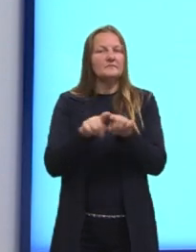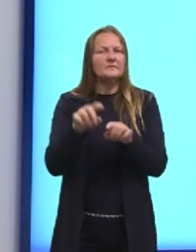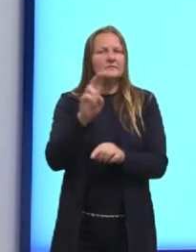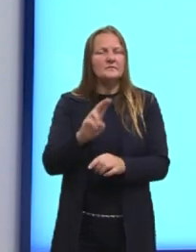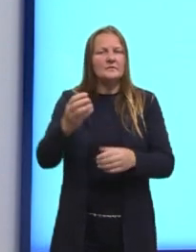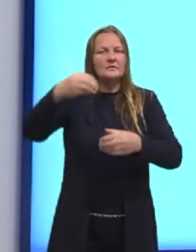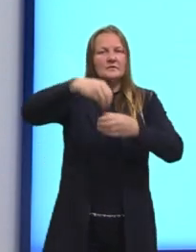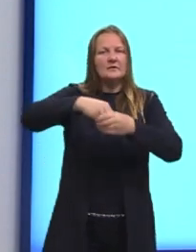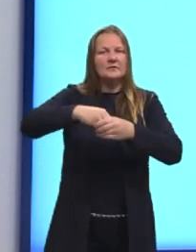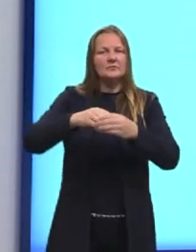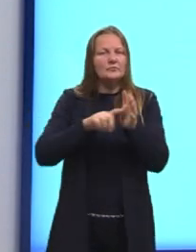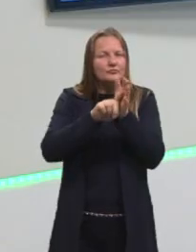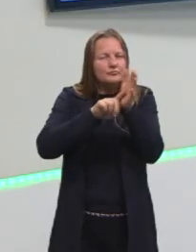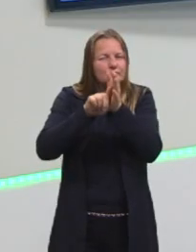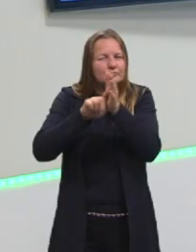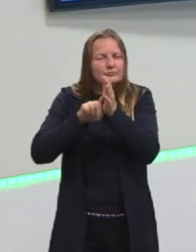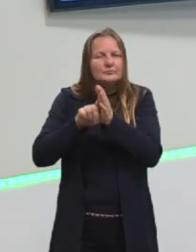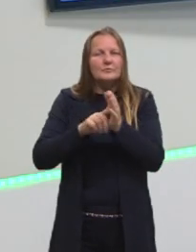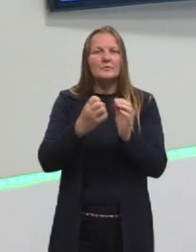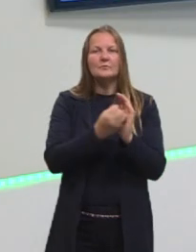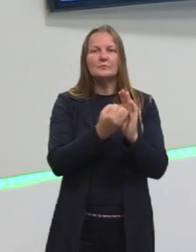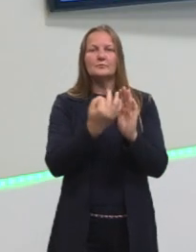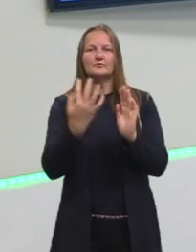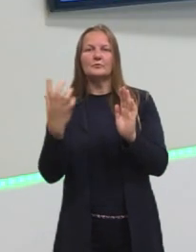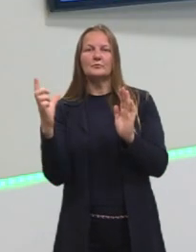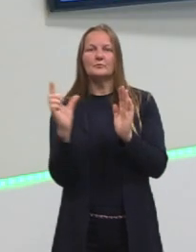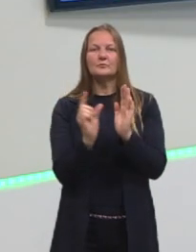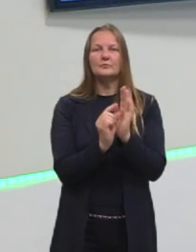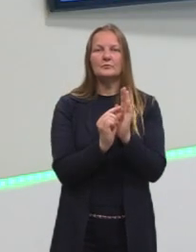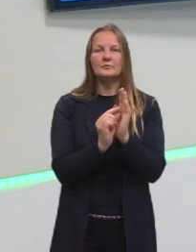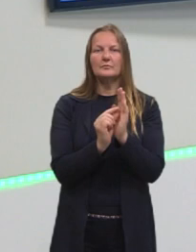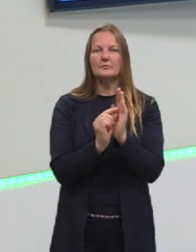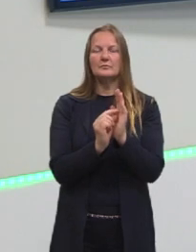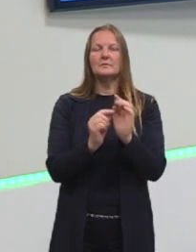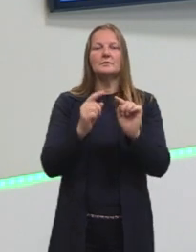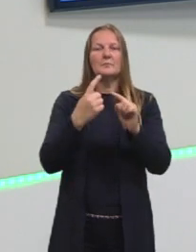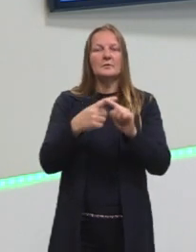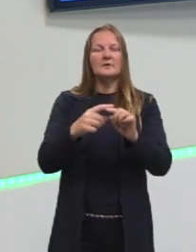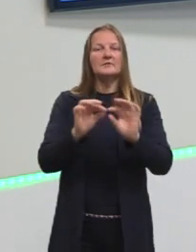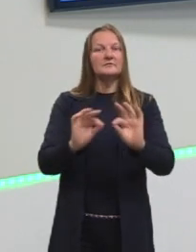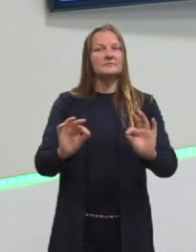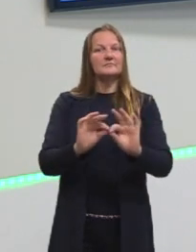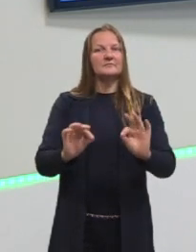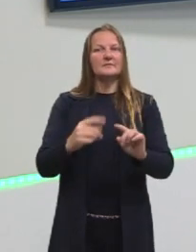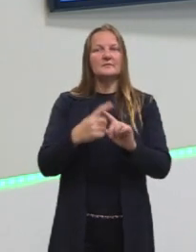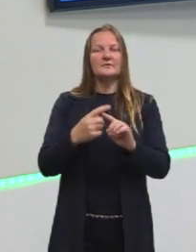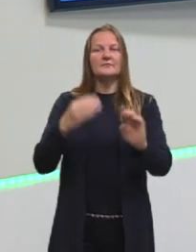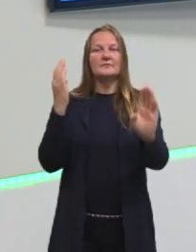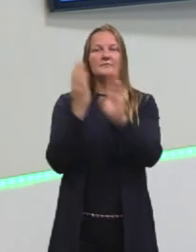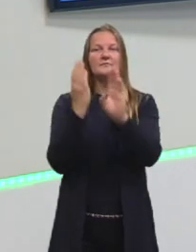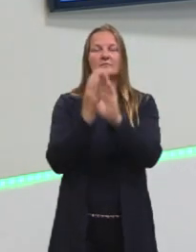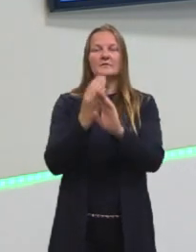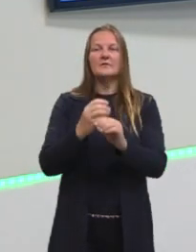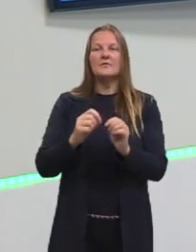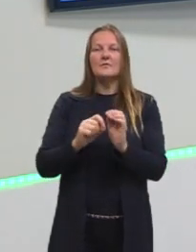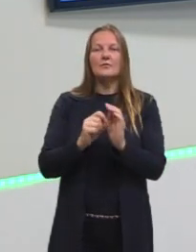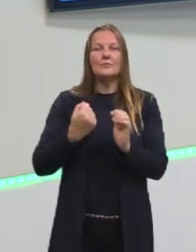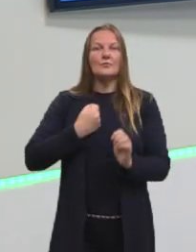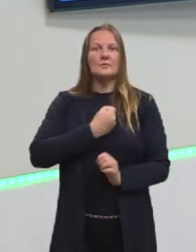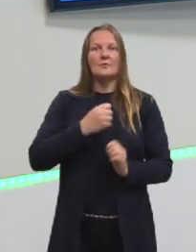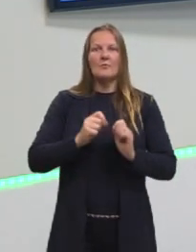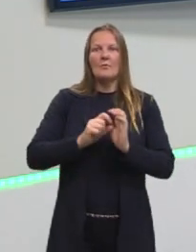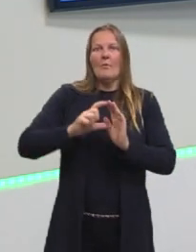dentro da análise combinatória, mas simplifica o máximo possível, porque senão chega em um valor muito grande que fica